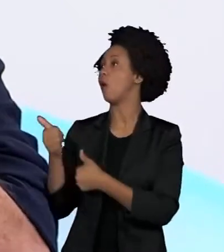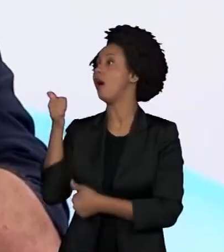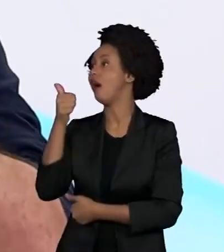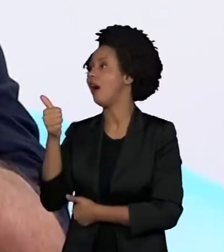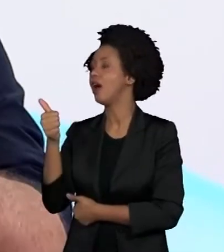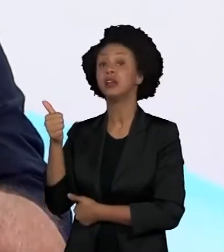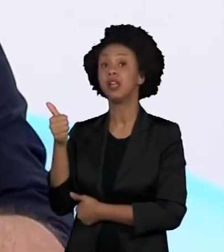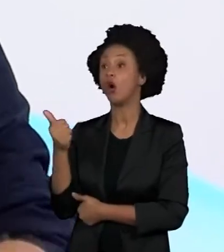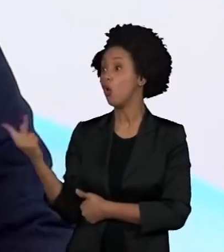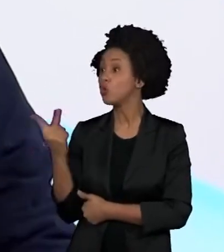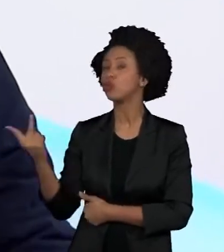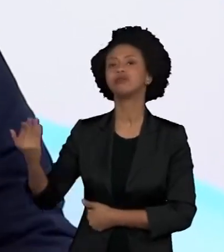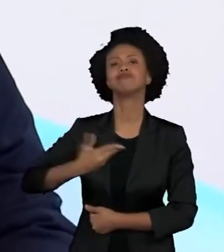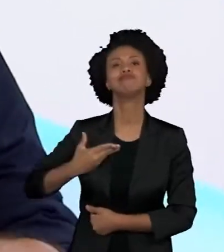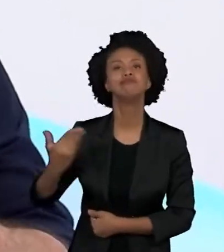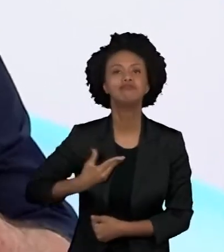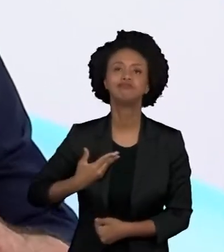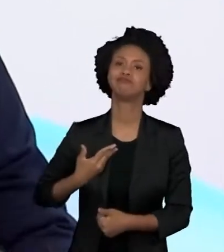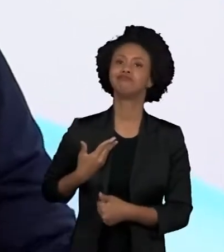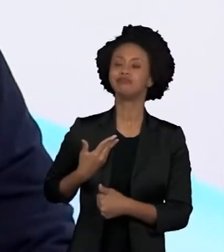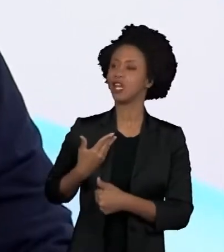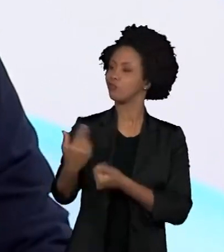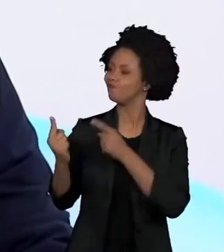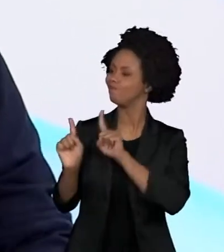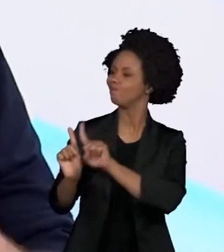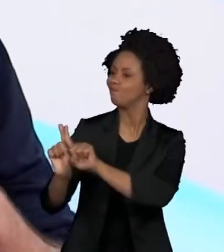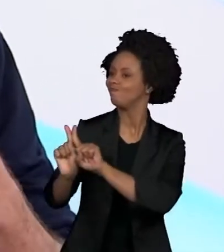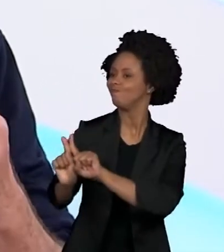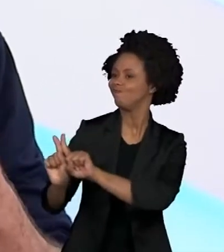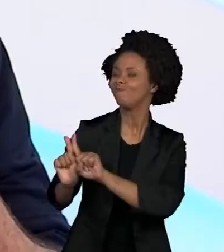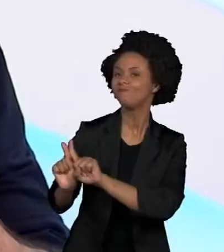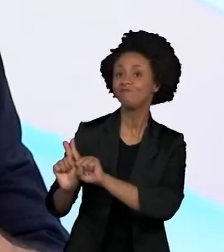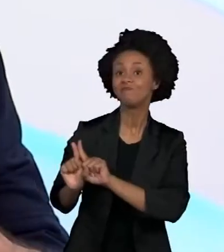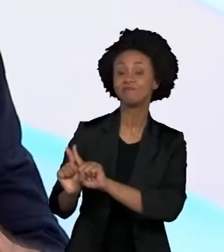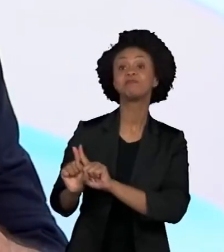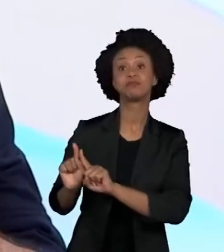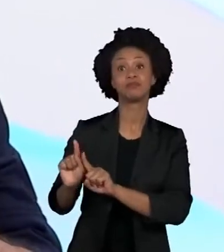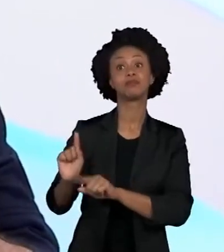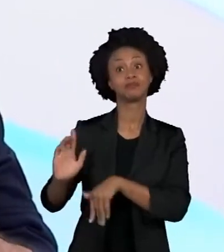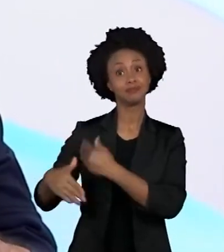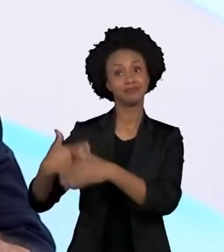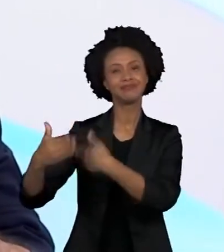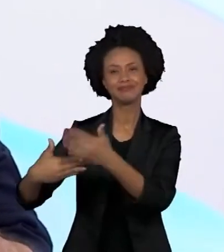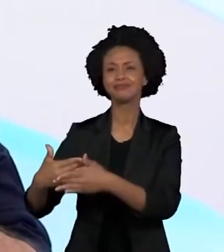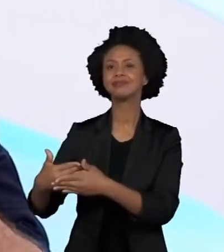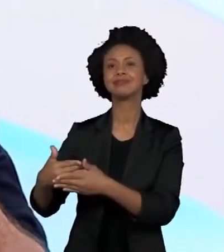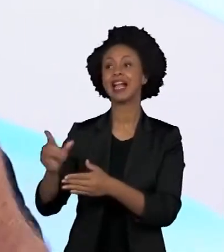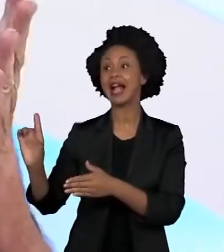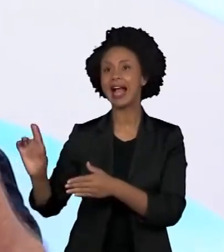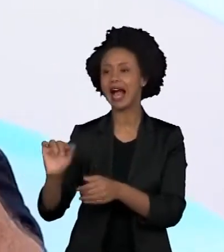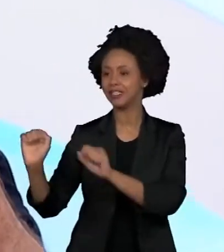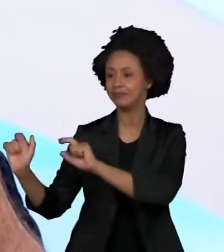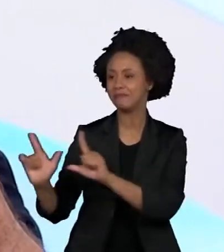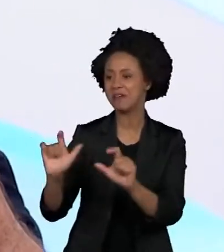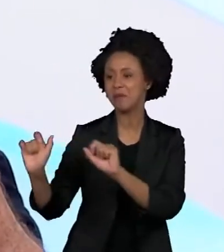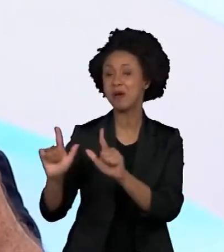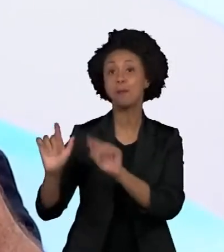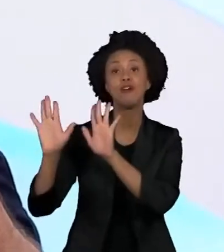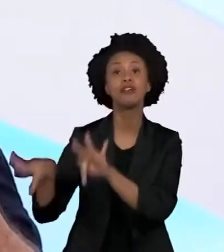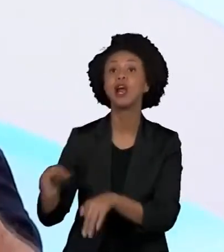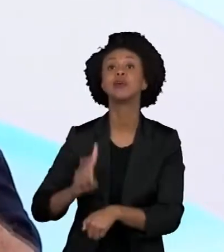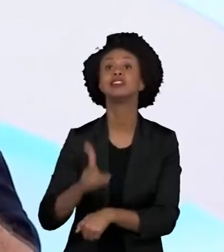Eles eram bons colegas, eles eram bons companheiros, tanto que o final dos episódios era sempre eles rindo